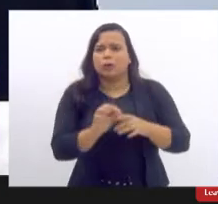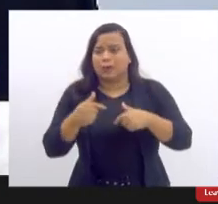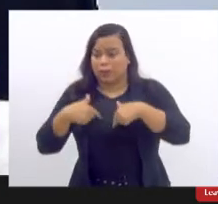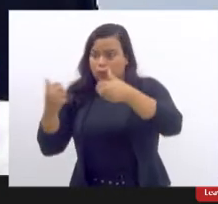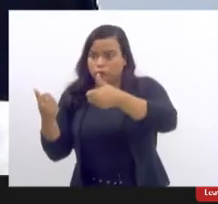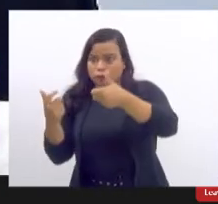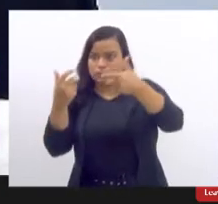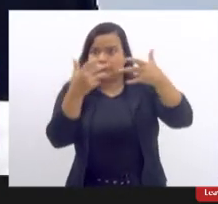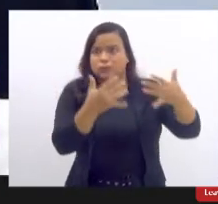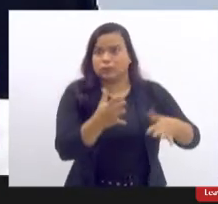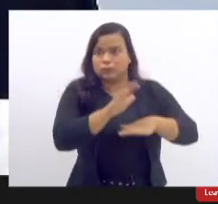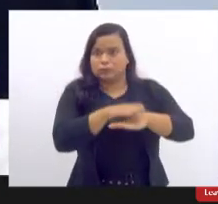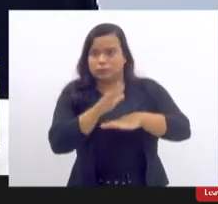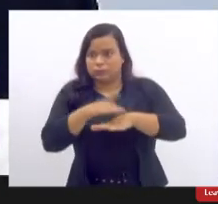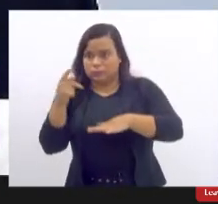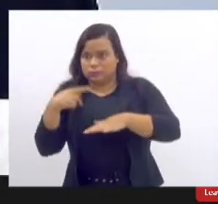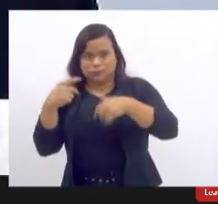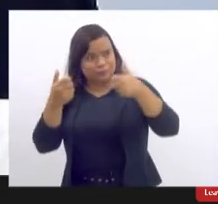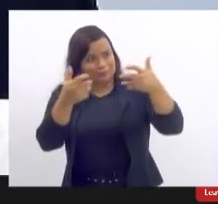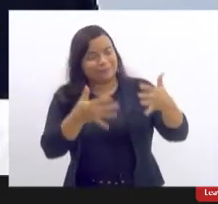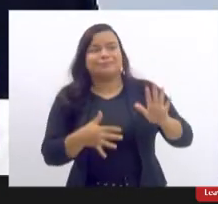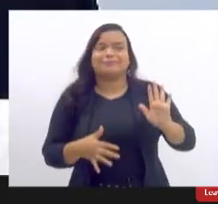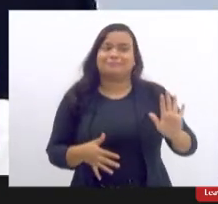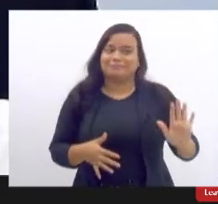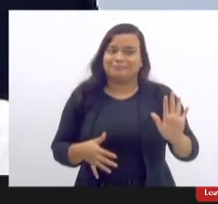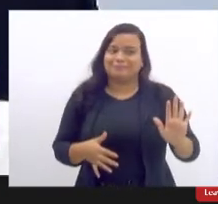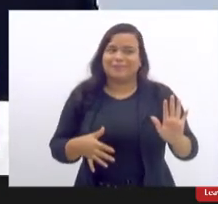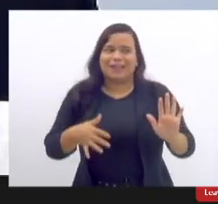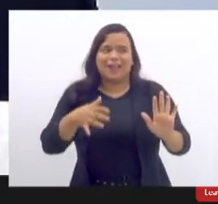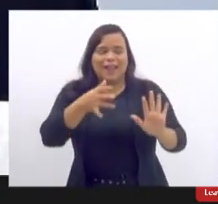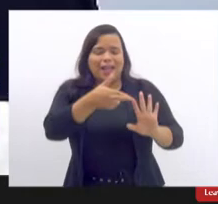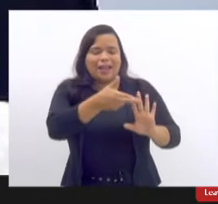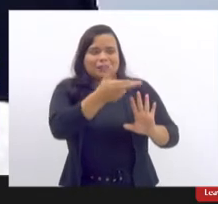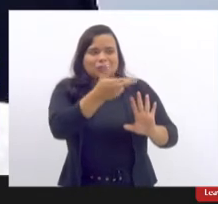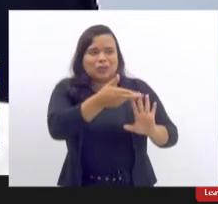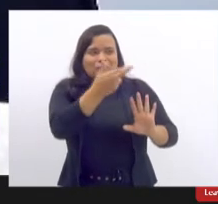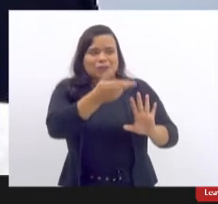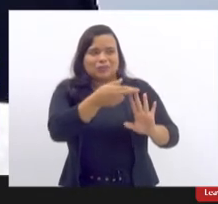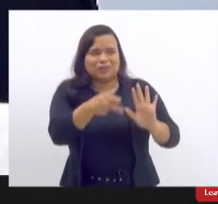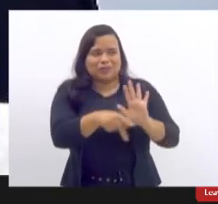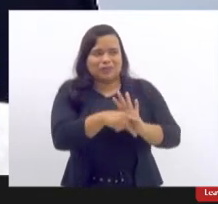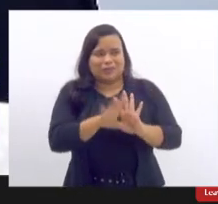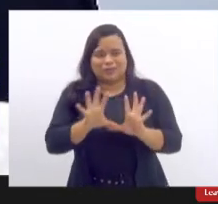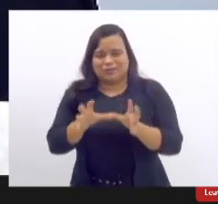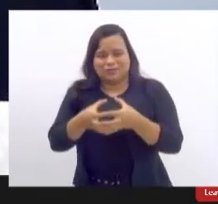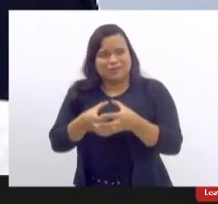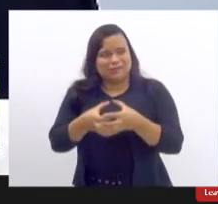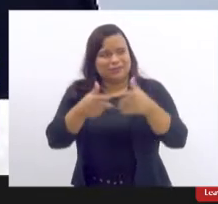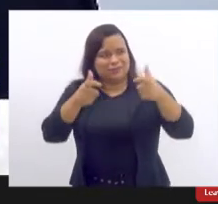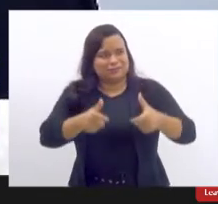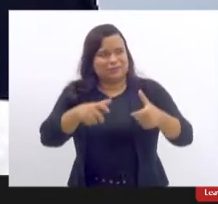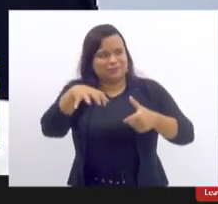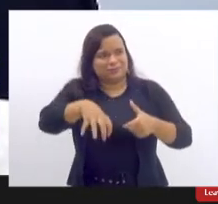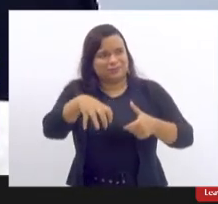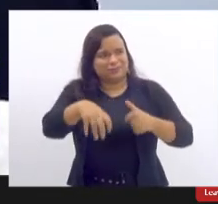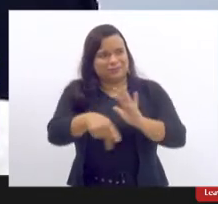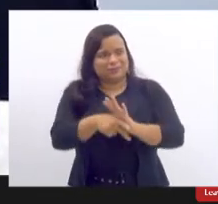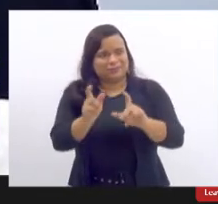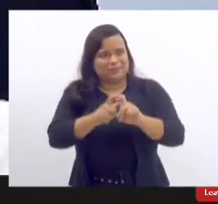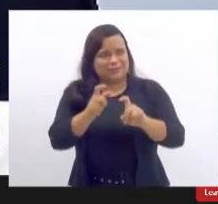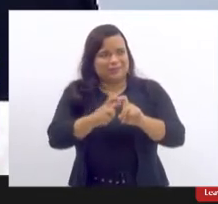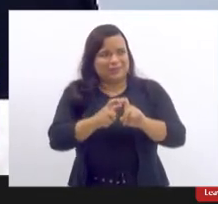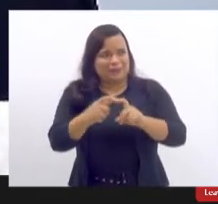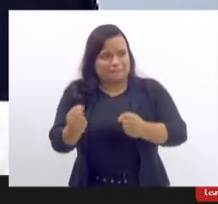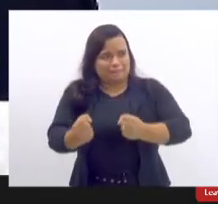que uma resolução do conselho regional de medicina não tinha